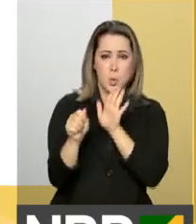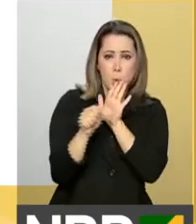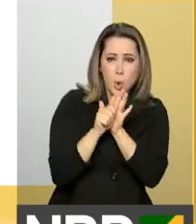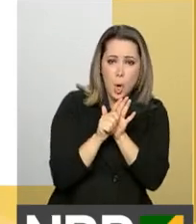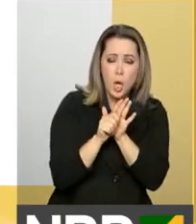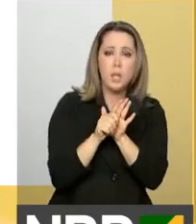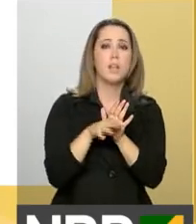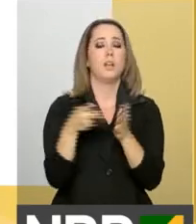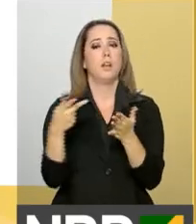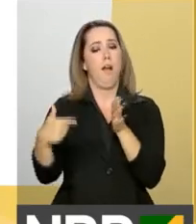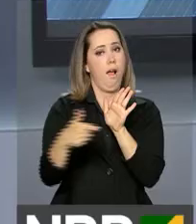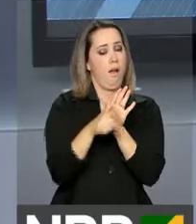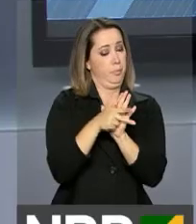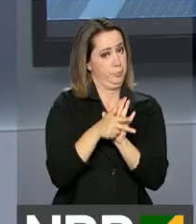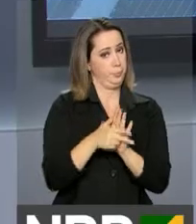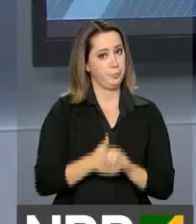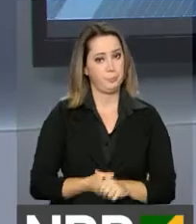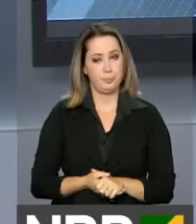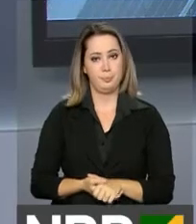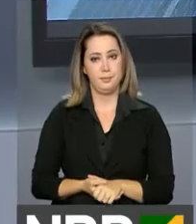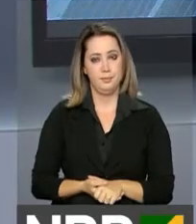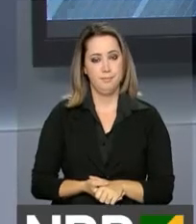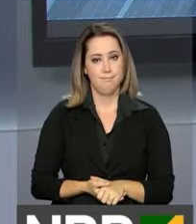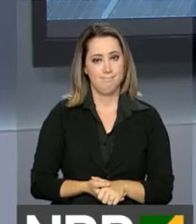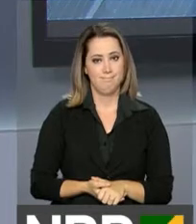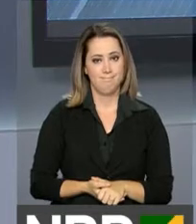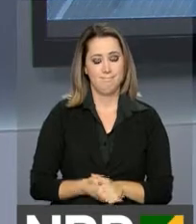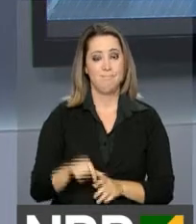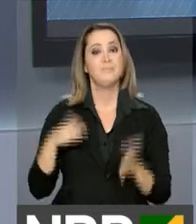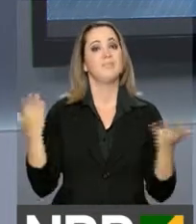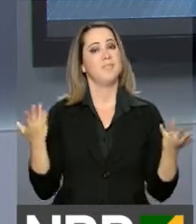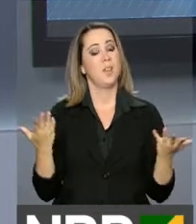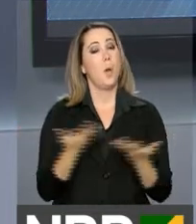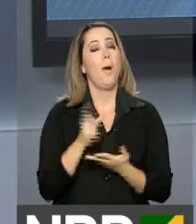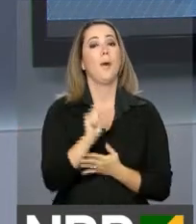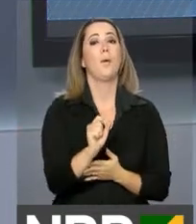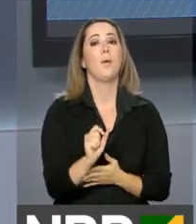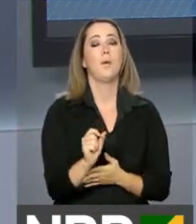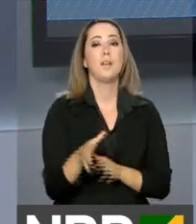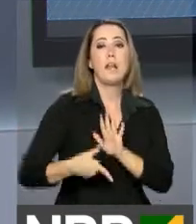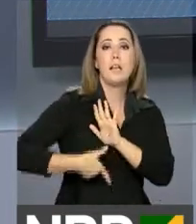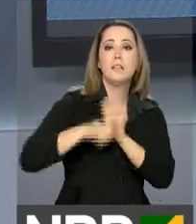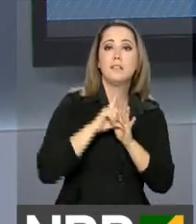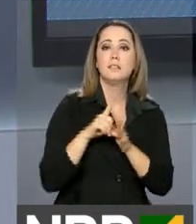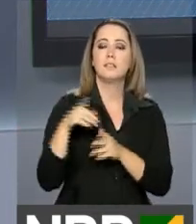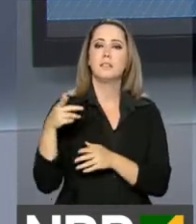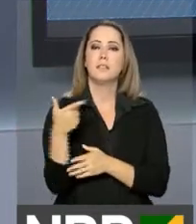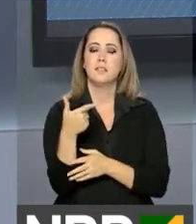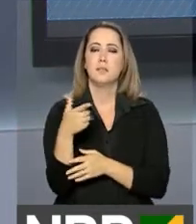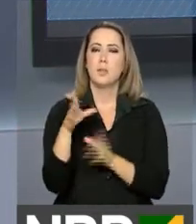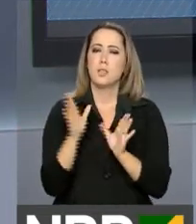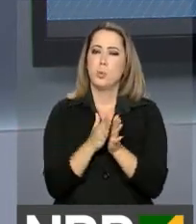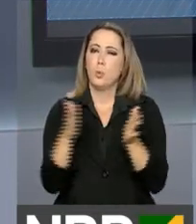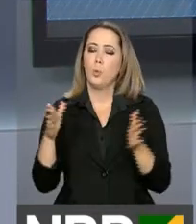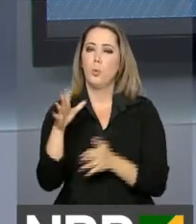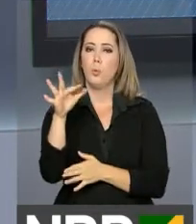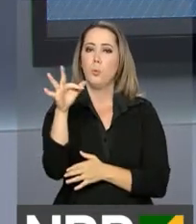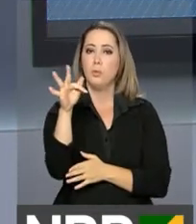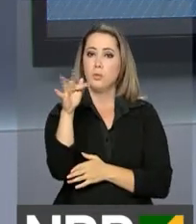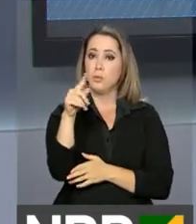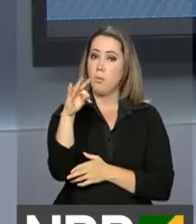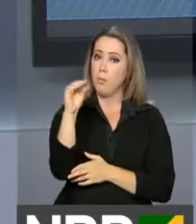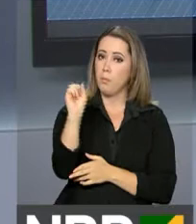para a nossa cidade e o Brasil. Com a antecipação do saque do último lote de pagamento das contas inativas do